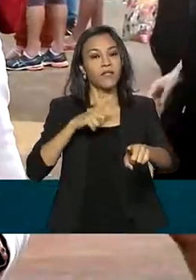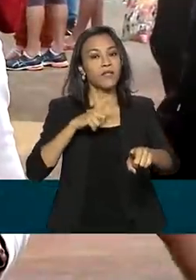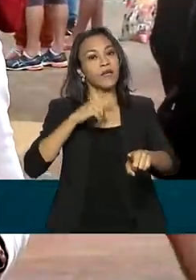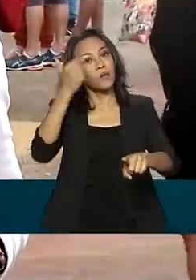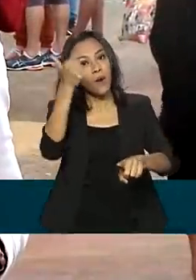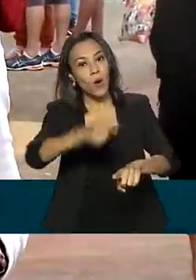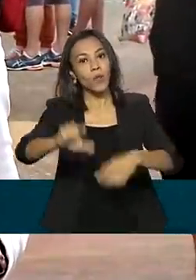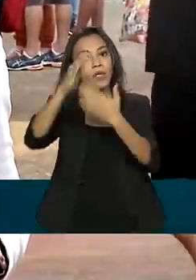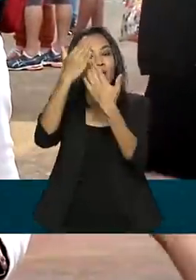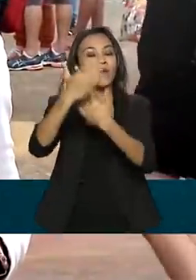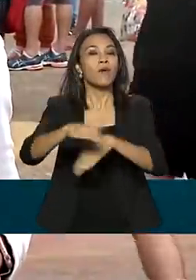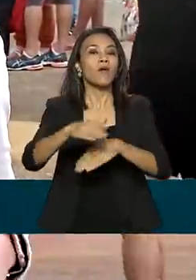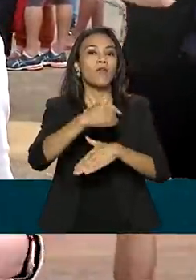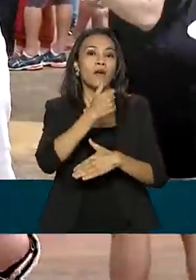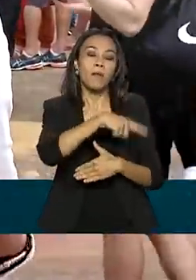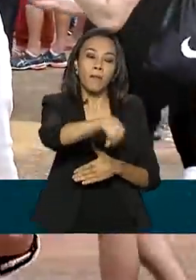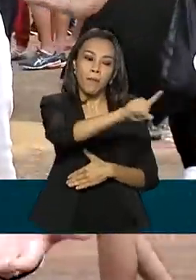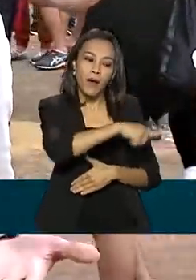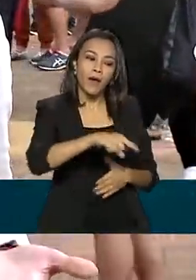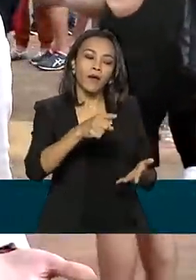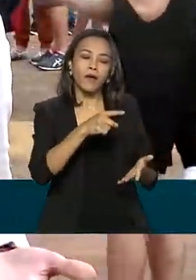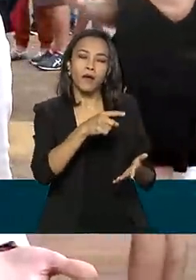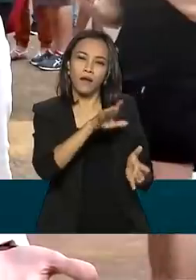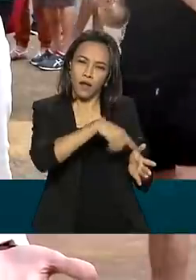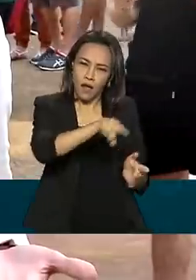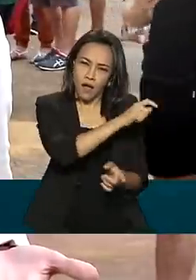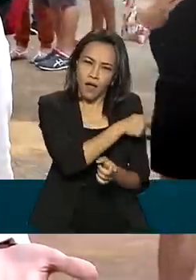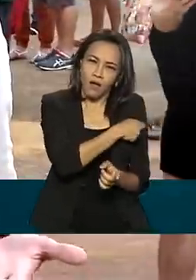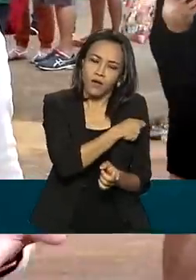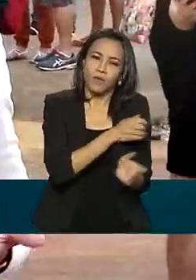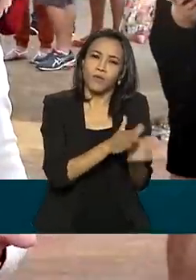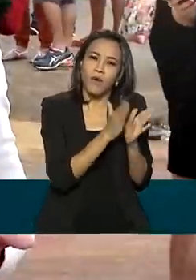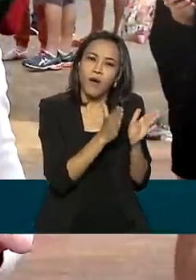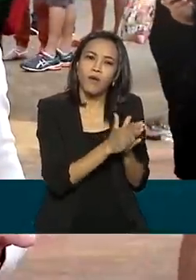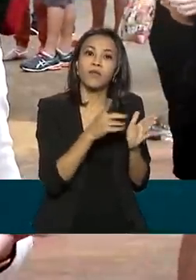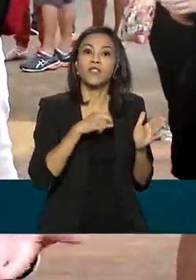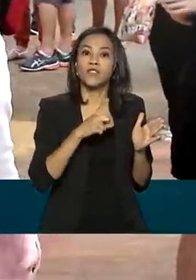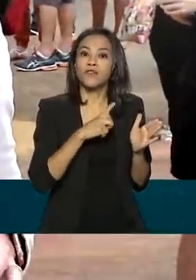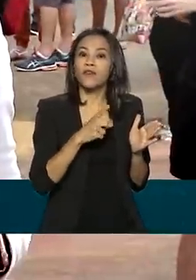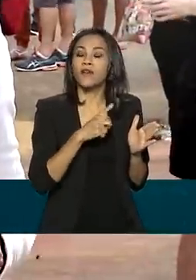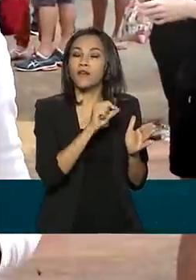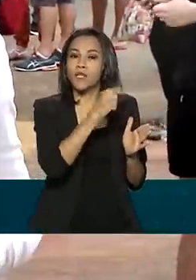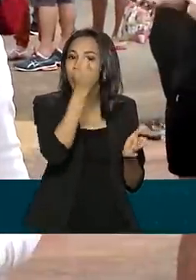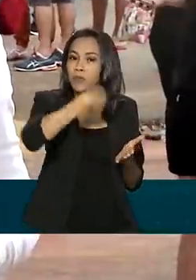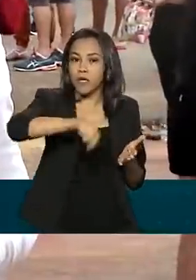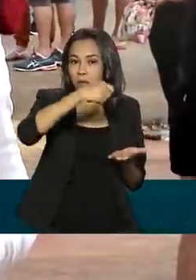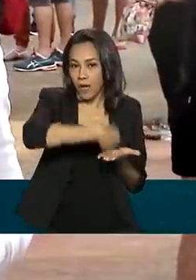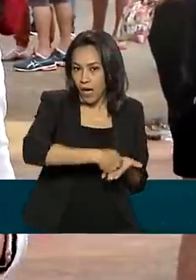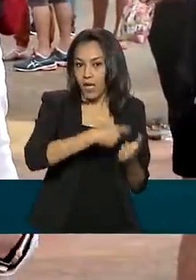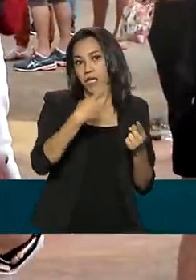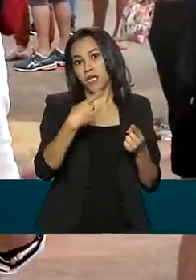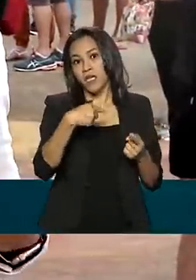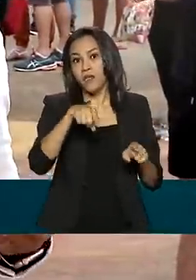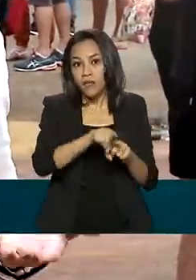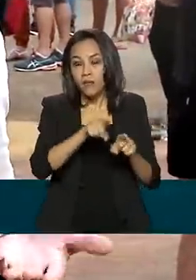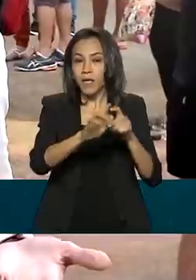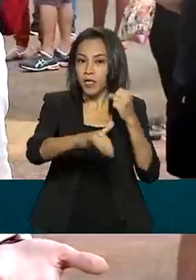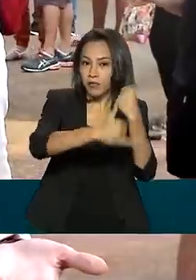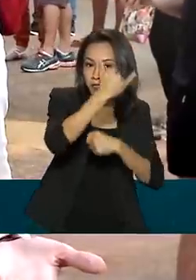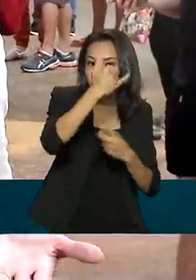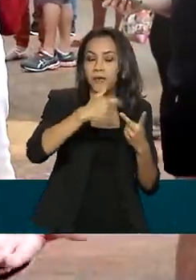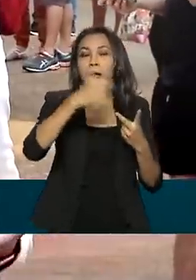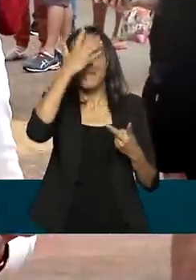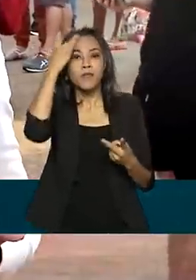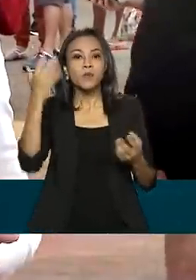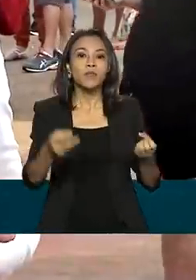para estudantes de baixa renda que tiveram isenção da taxa na edição de 2020 e não compareceram, para pessoas privadas de